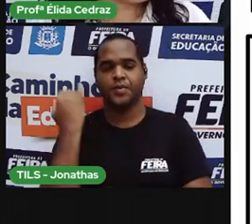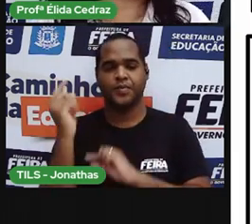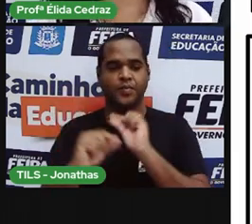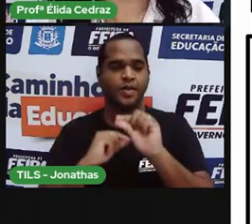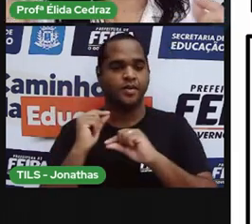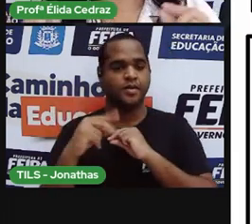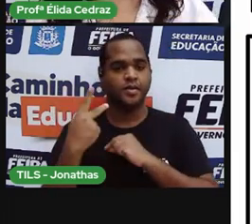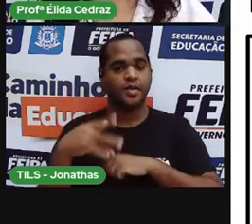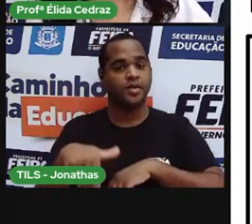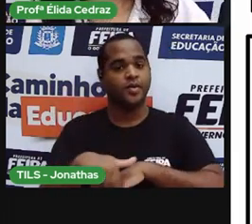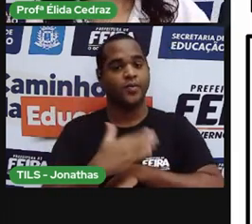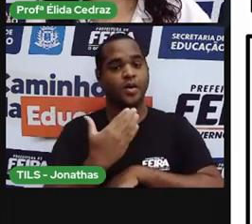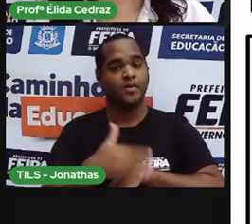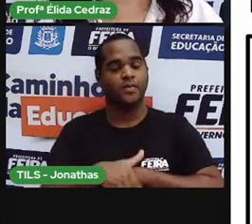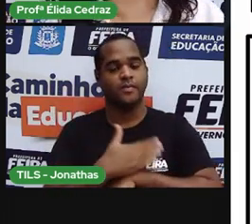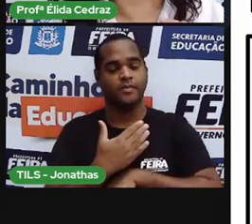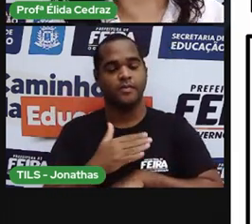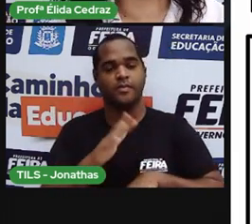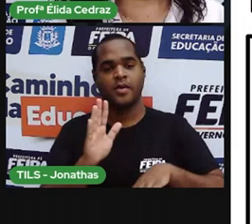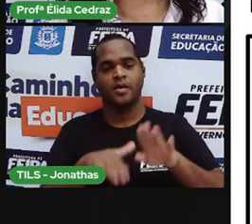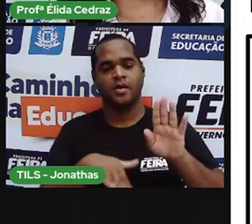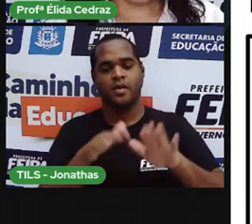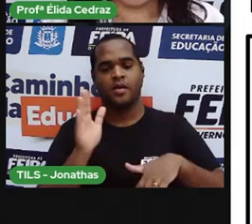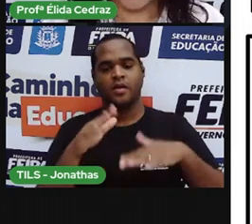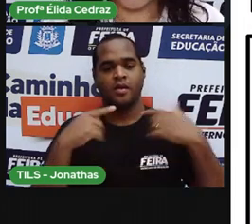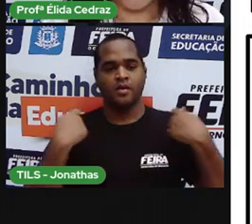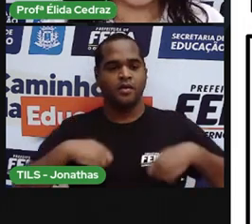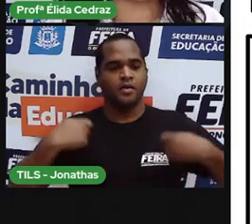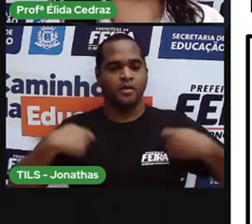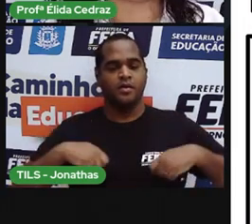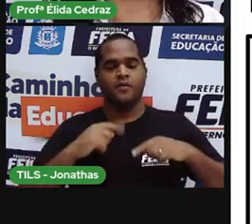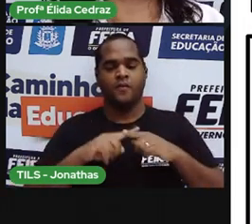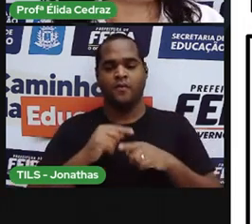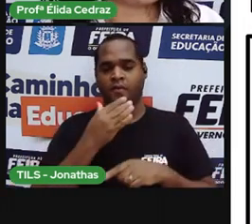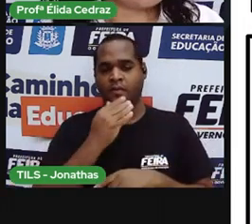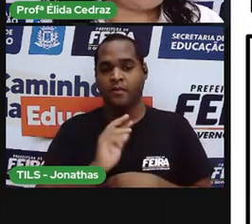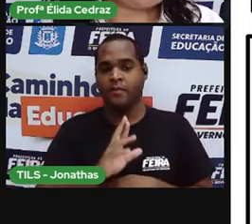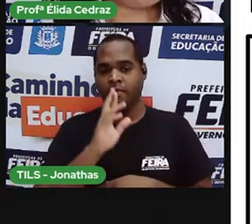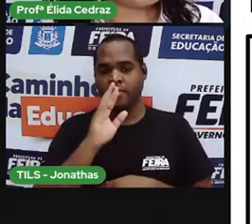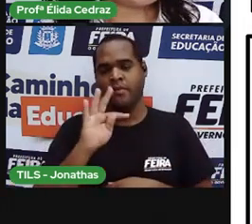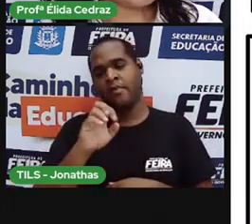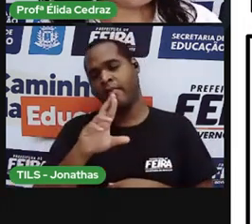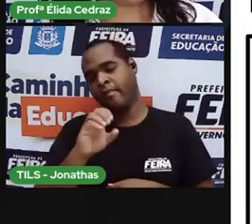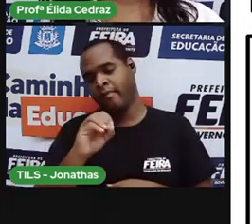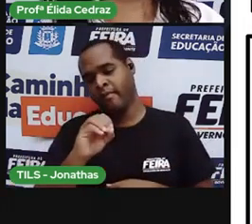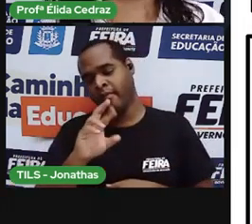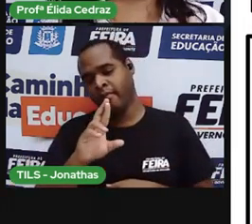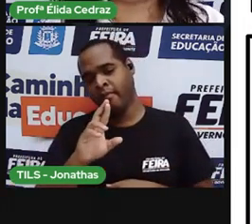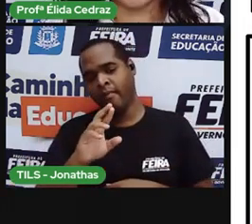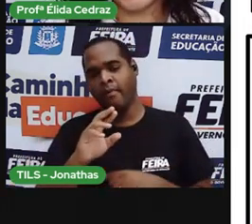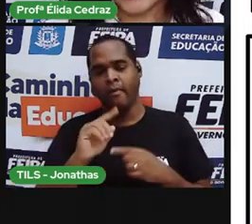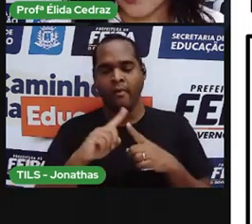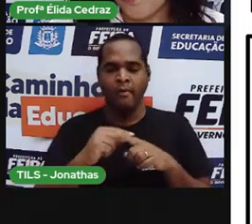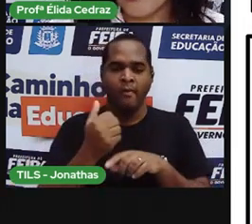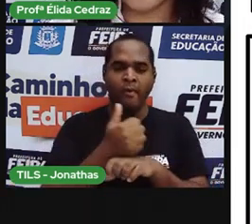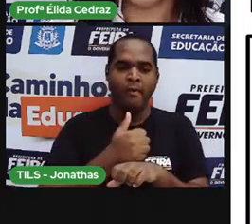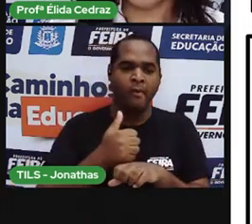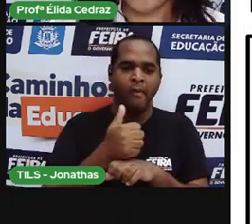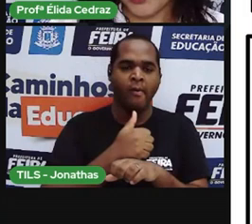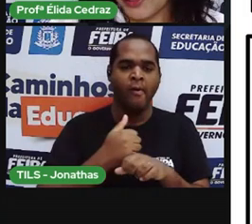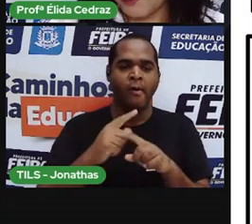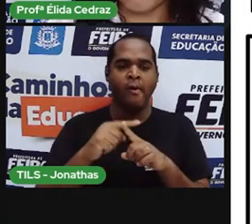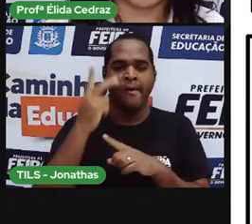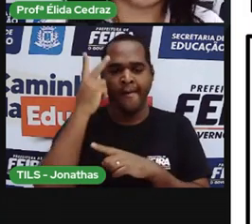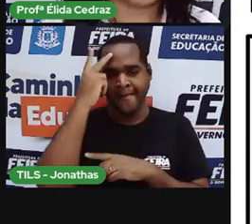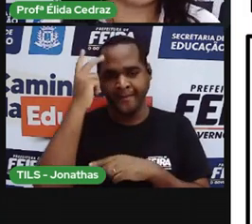suas ruas e necessita também de um tratorista. Mas, é uma profissão mais comum